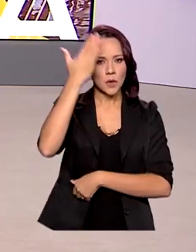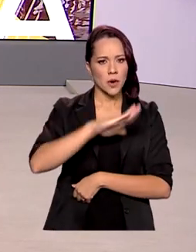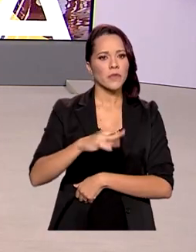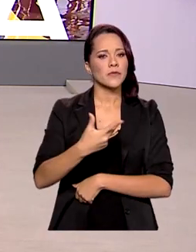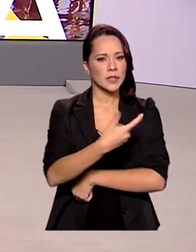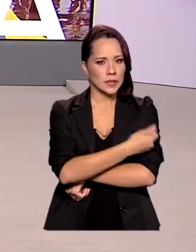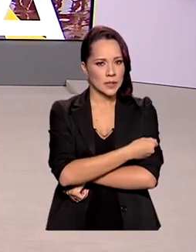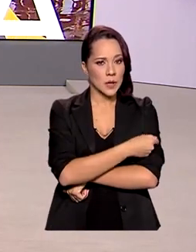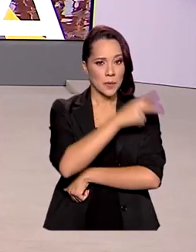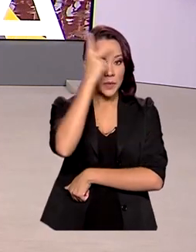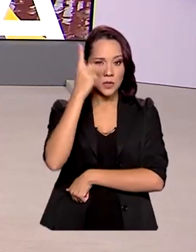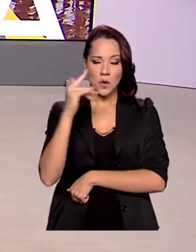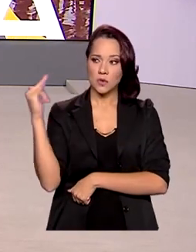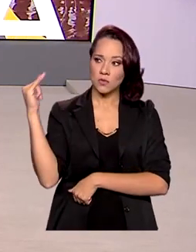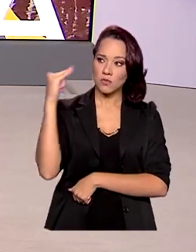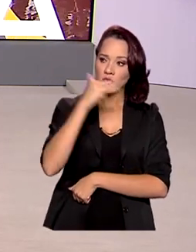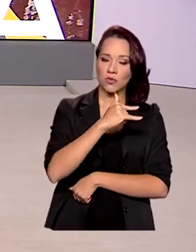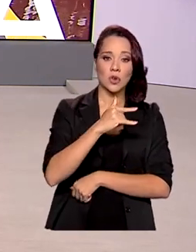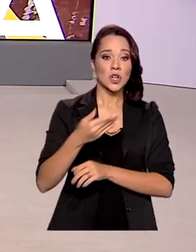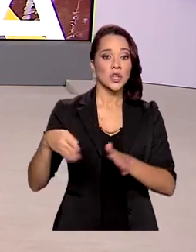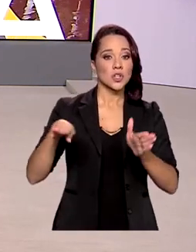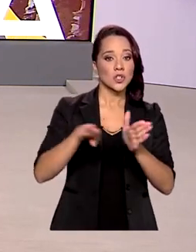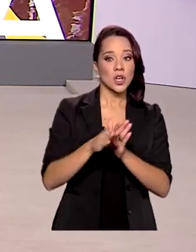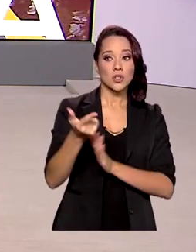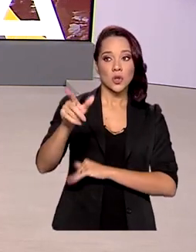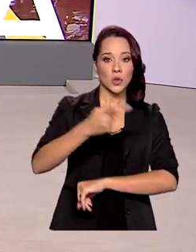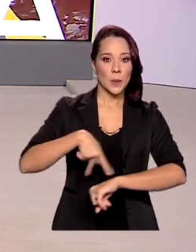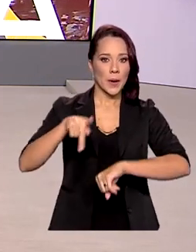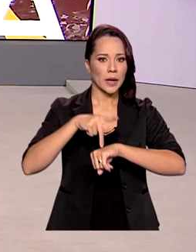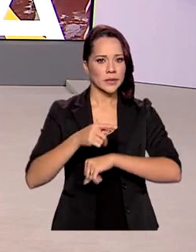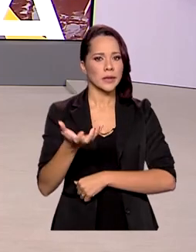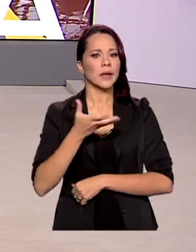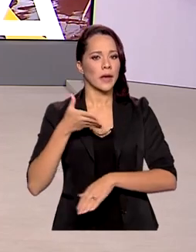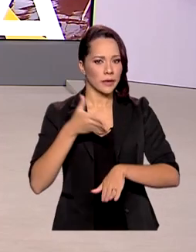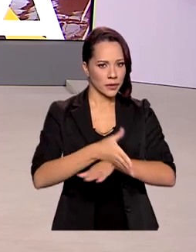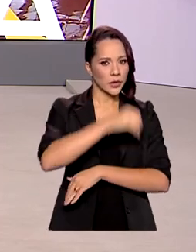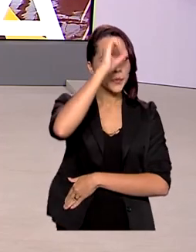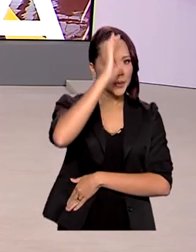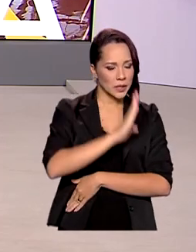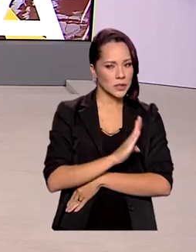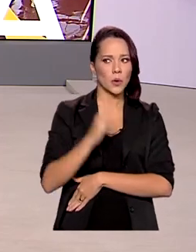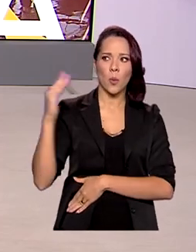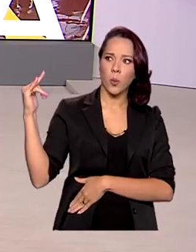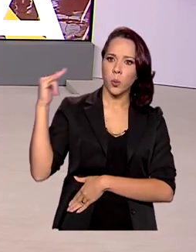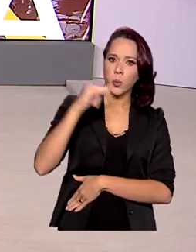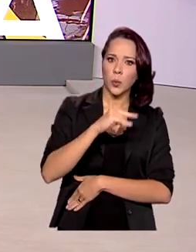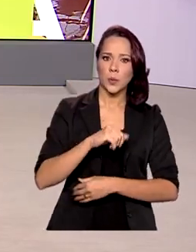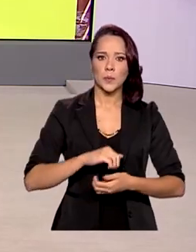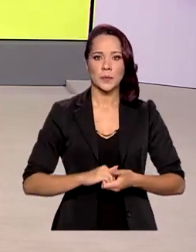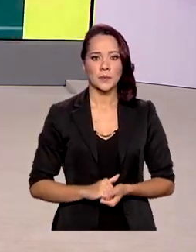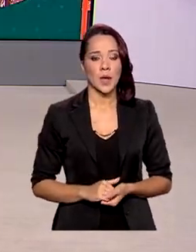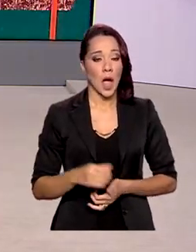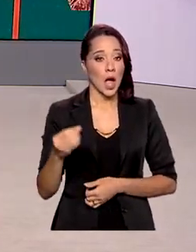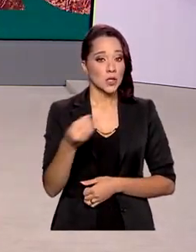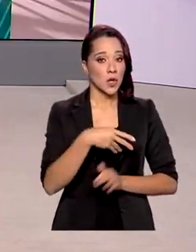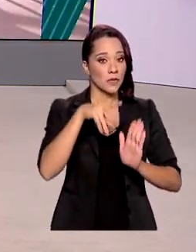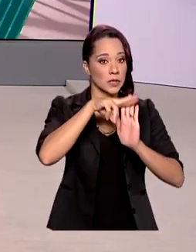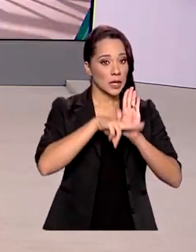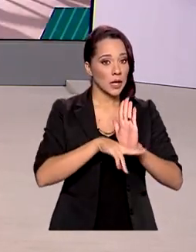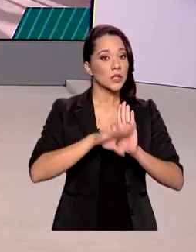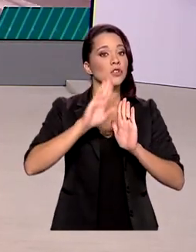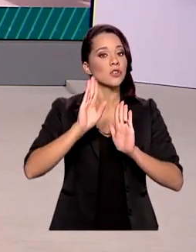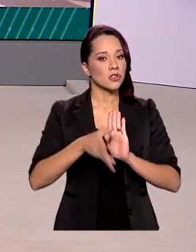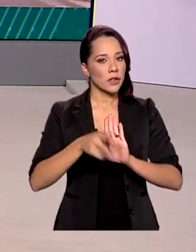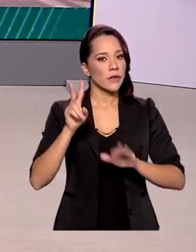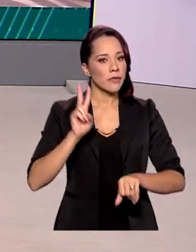vacinação para viajantes vindos de outras nações e que queiram entrar no Brasil por via aérea. As novas regras já estão